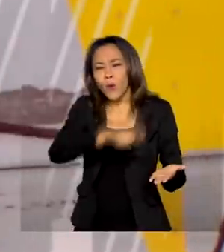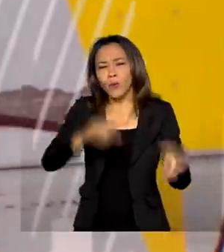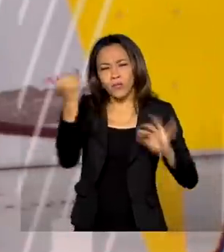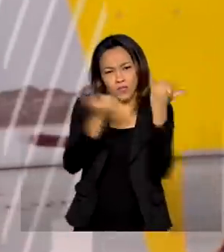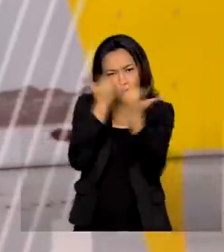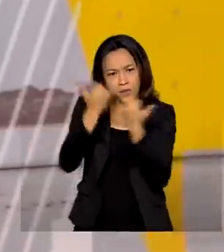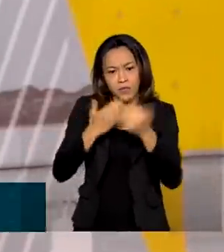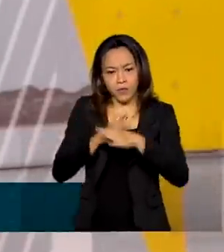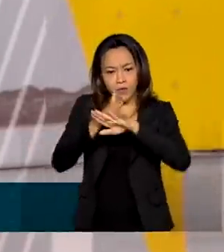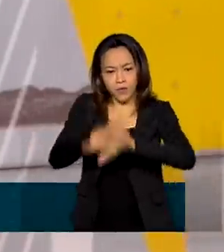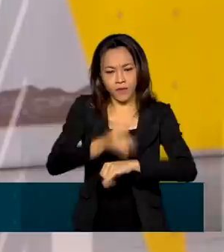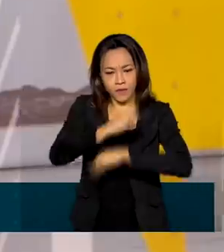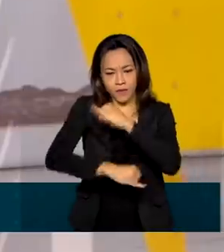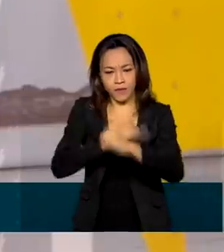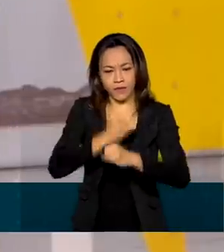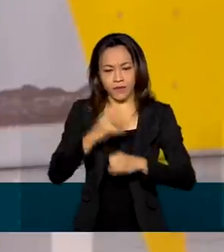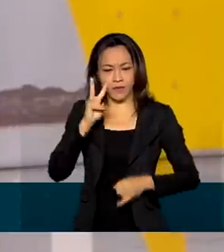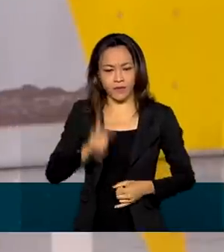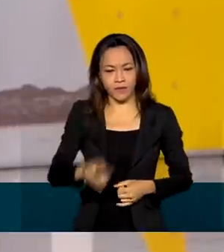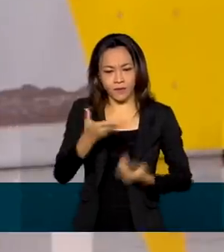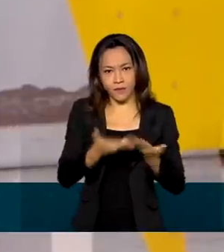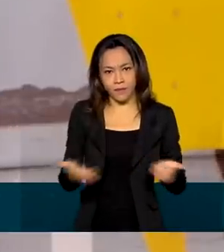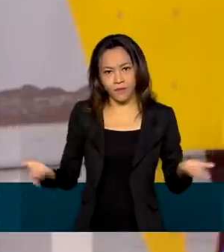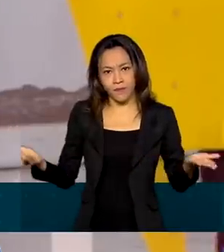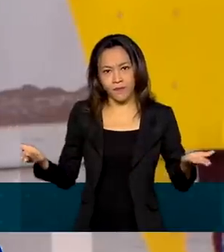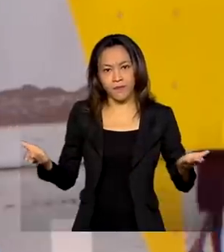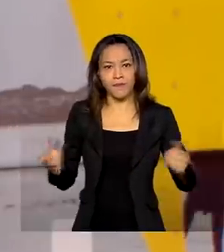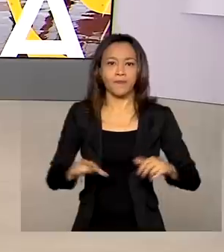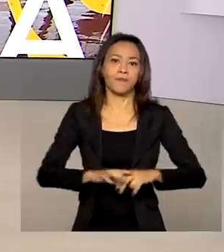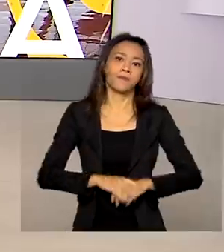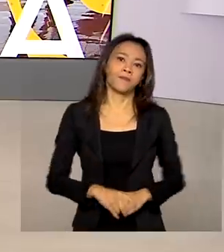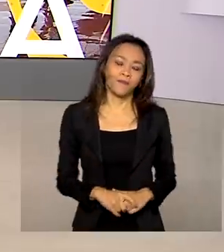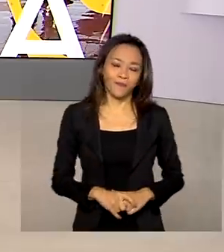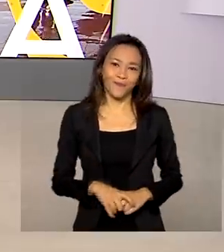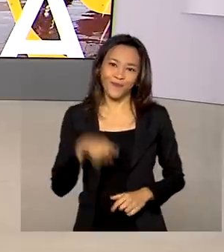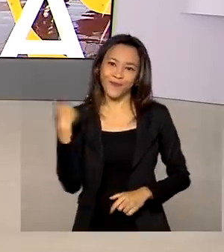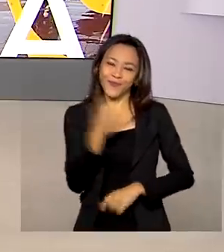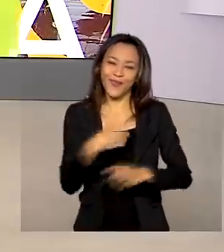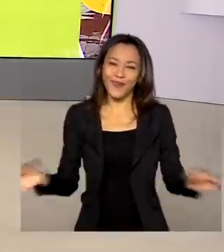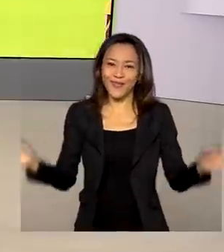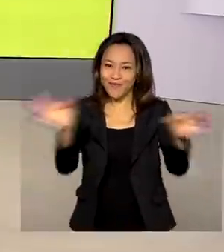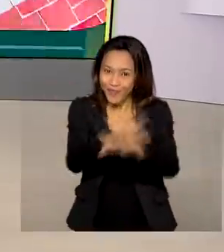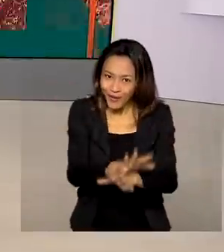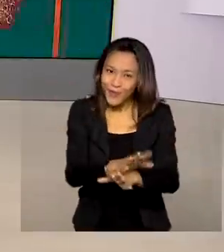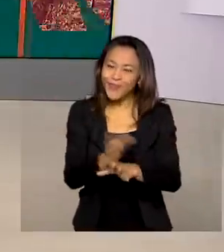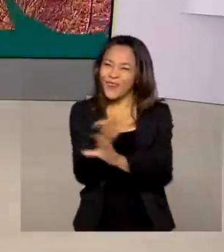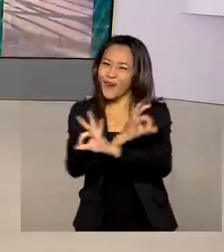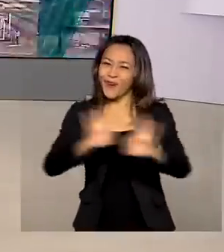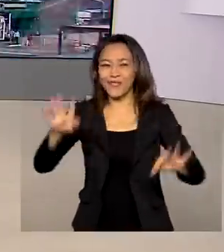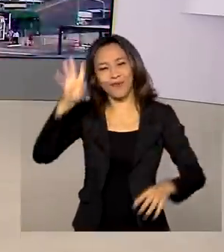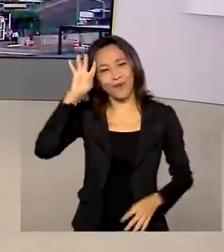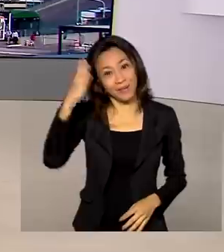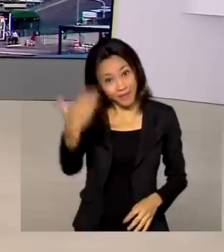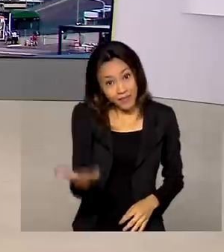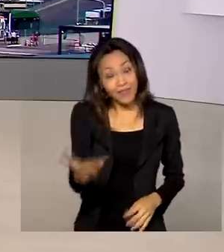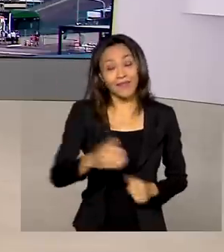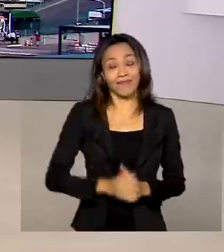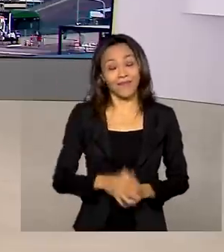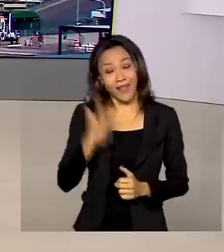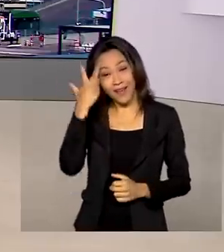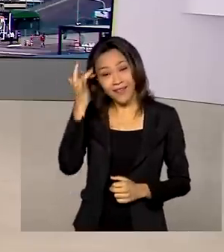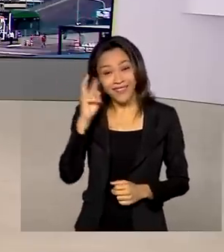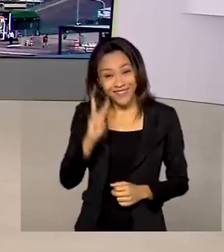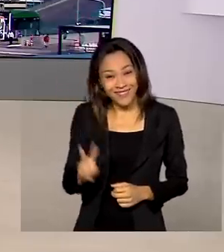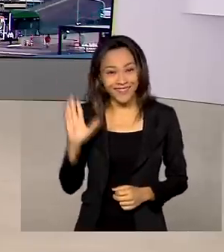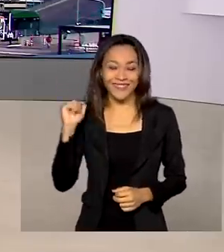revive.bnds.gov.br O Brasil em Dia fica por aqui. Ótima quarta-feira para você. Nos